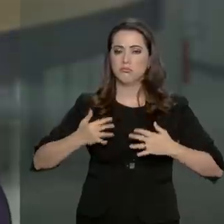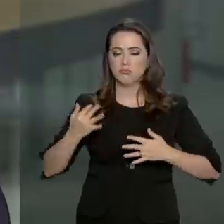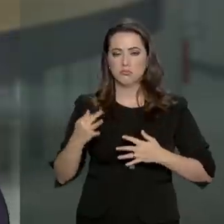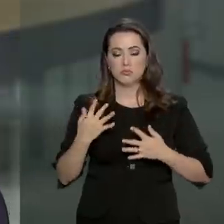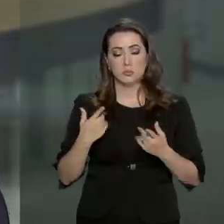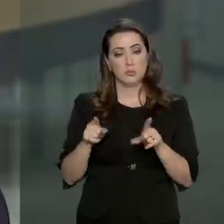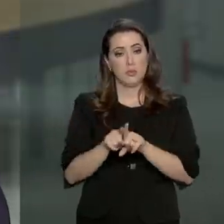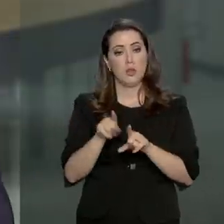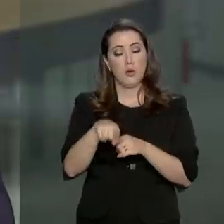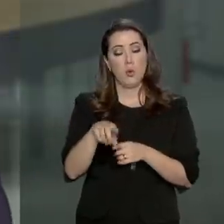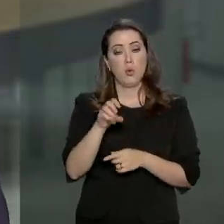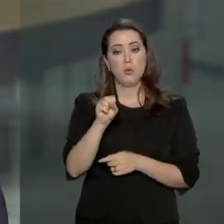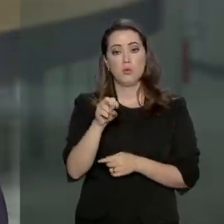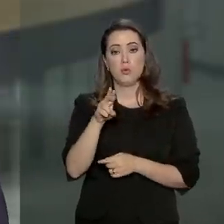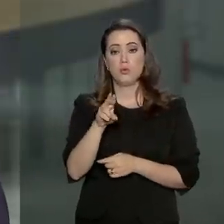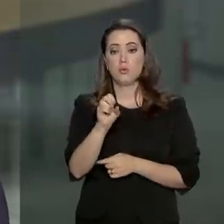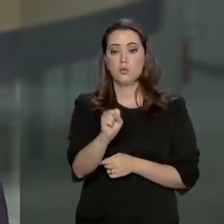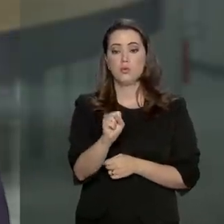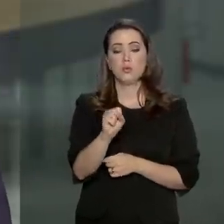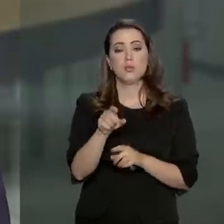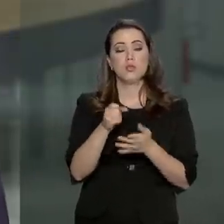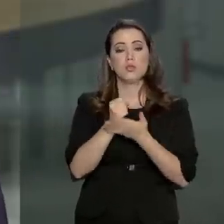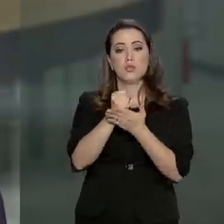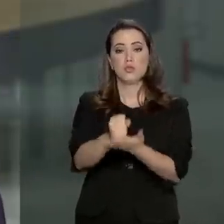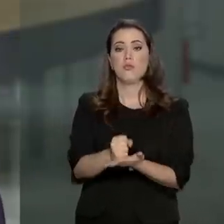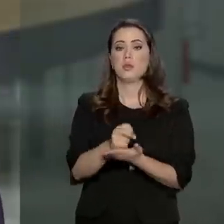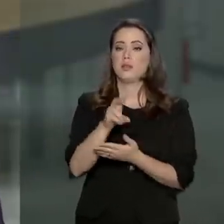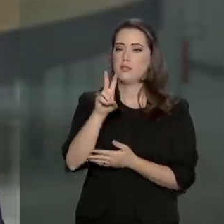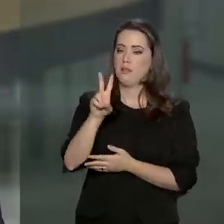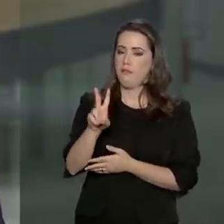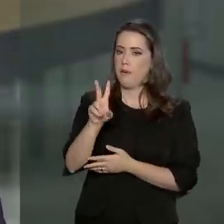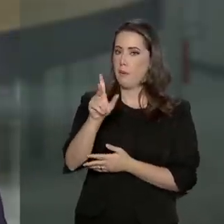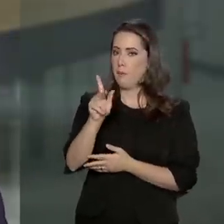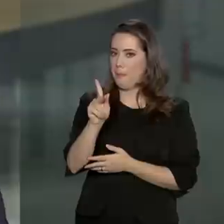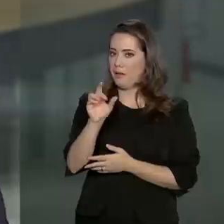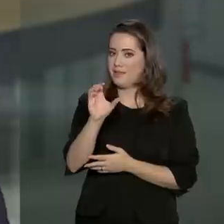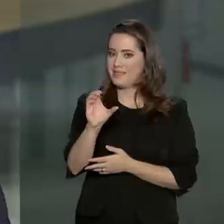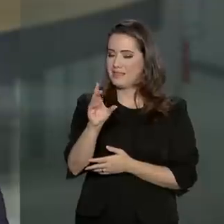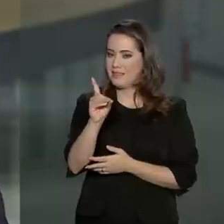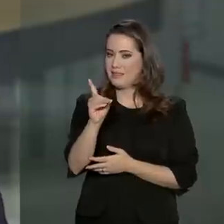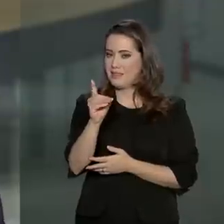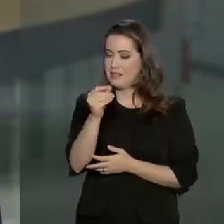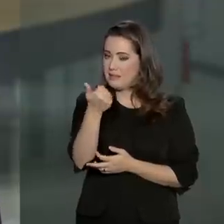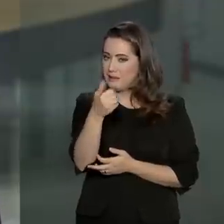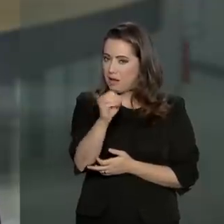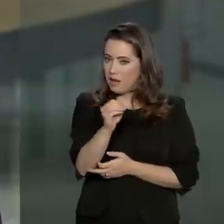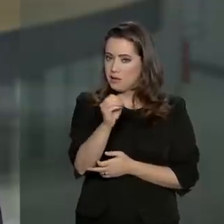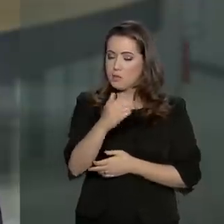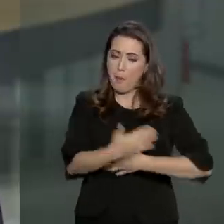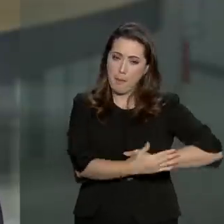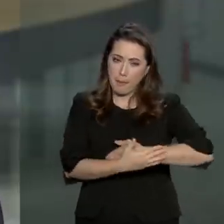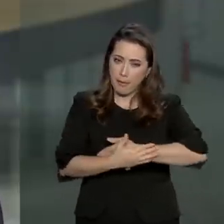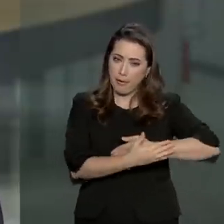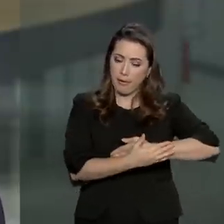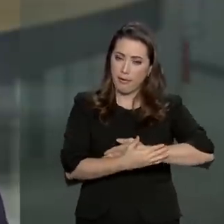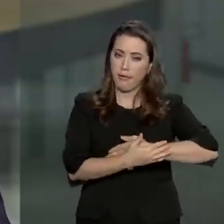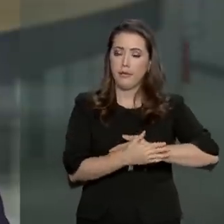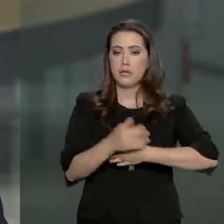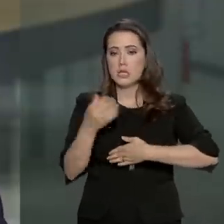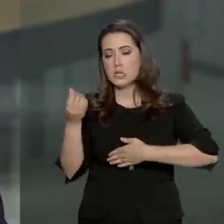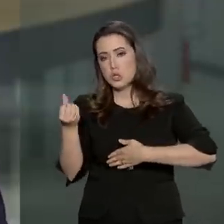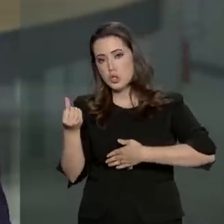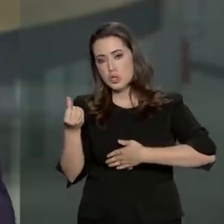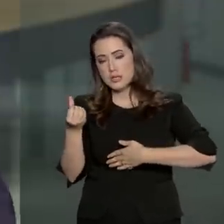VPC-10, que é indicada para a imunização de bebês e crianças entre